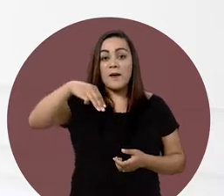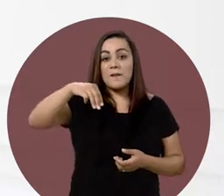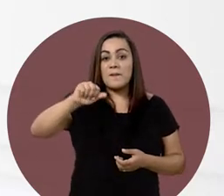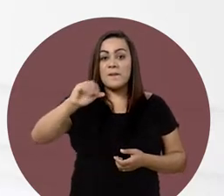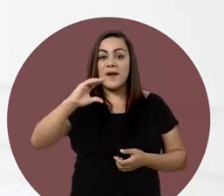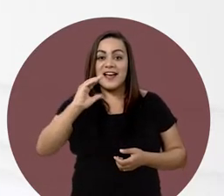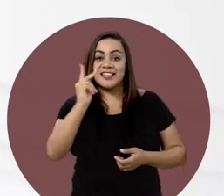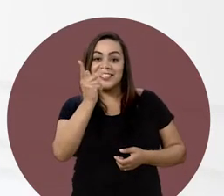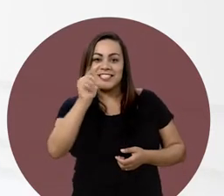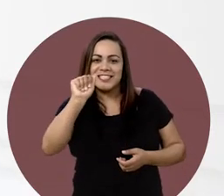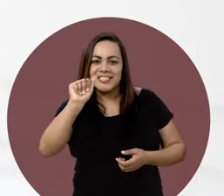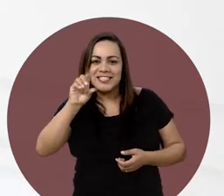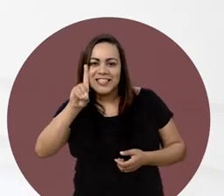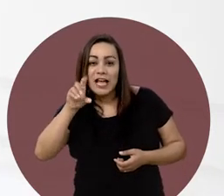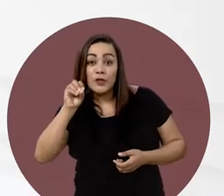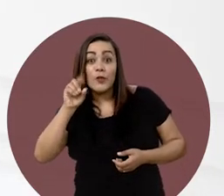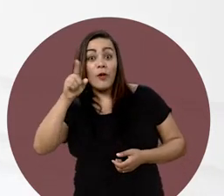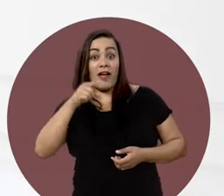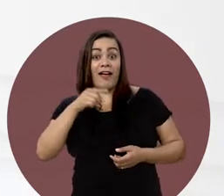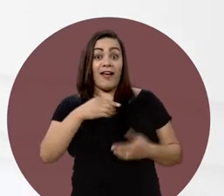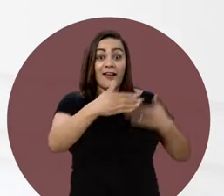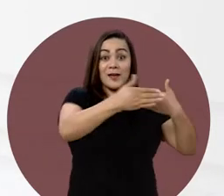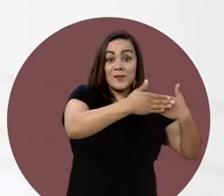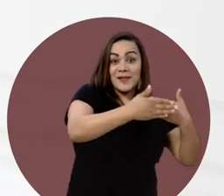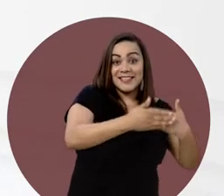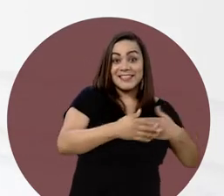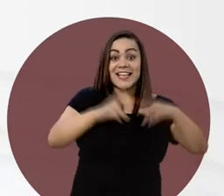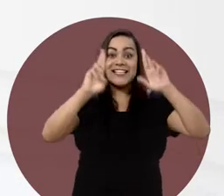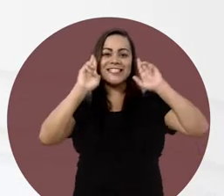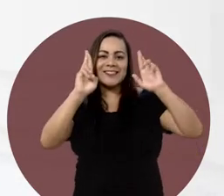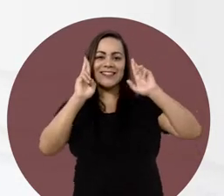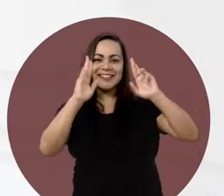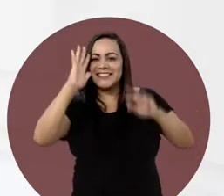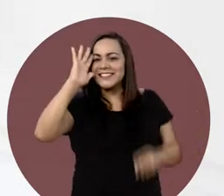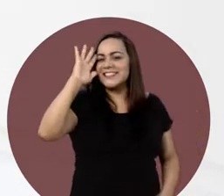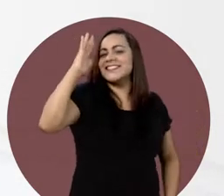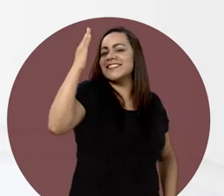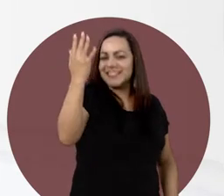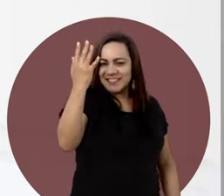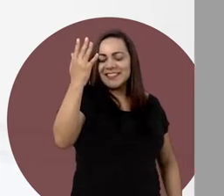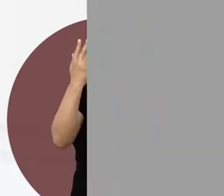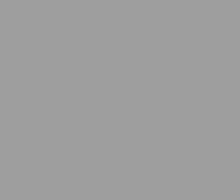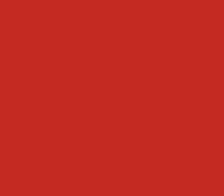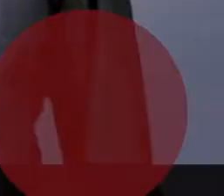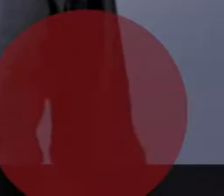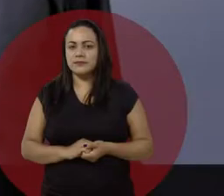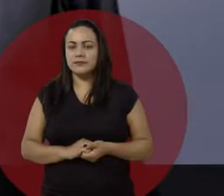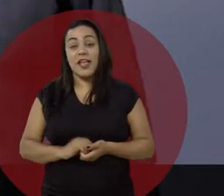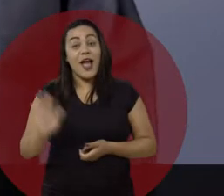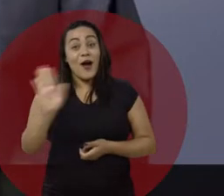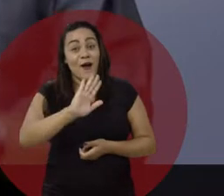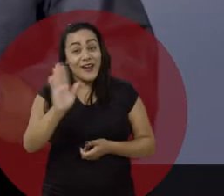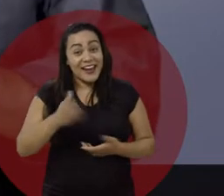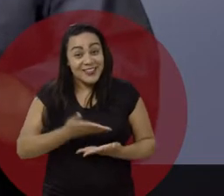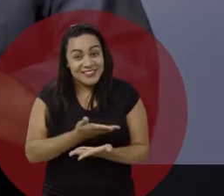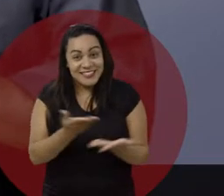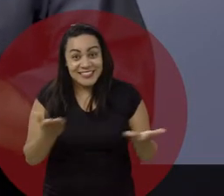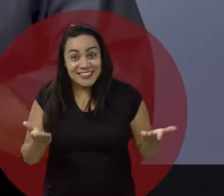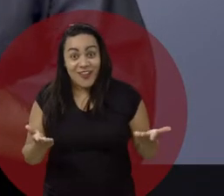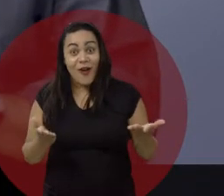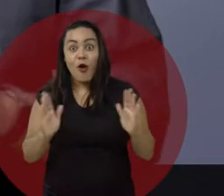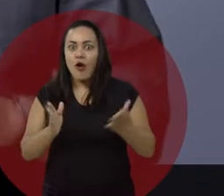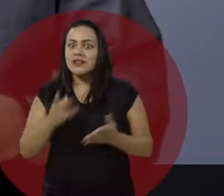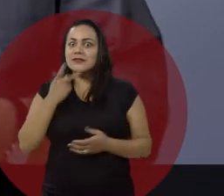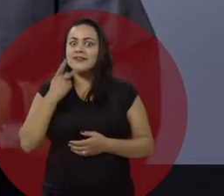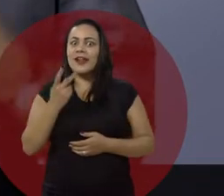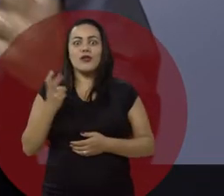Machado é pra Ribeirão, a esperança, a solução. Olá minha gente, vamos